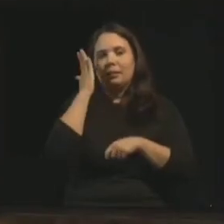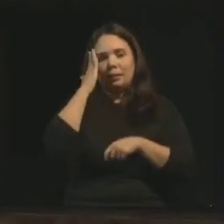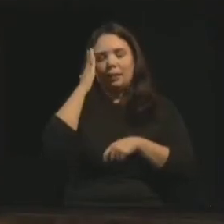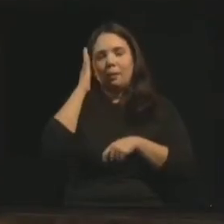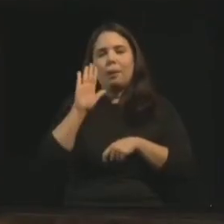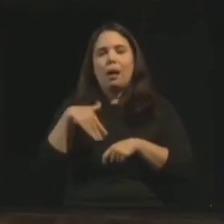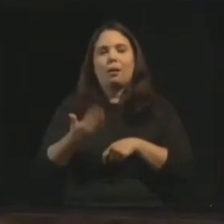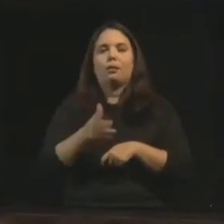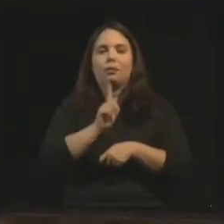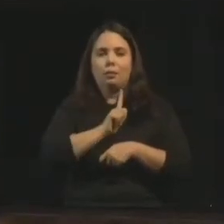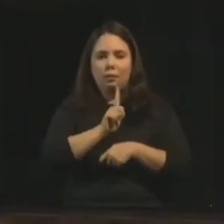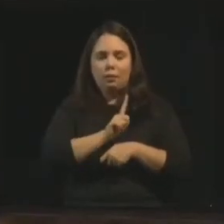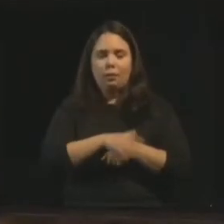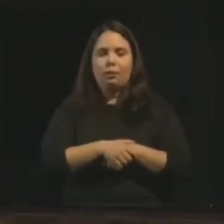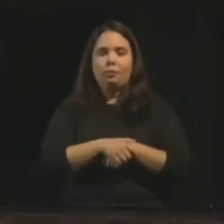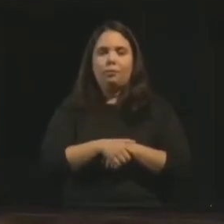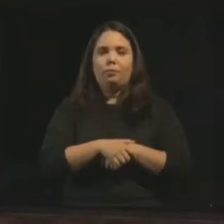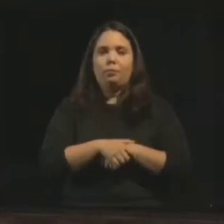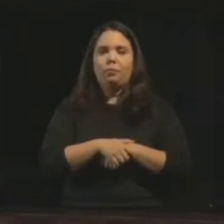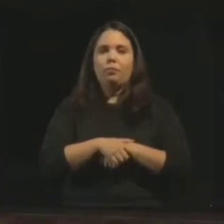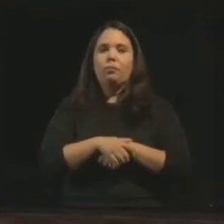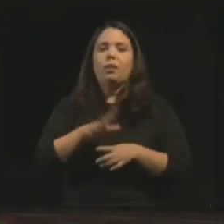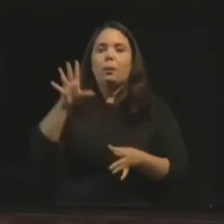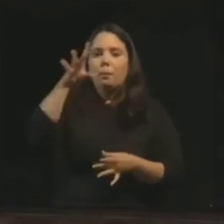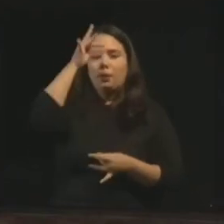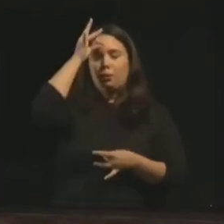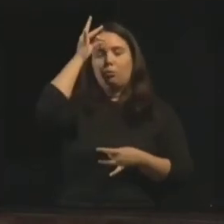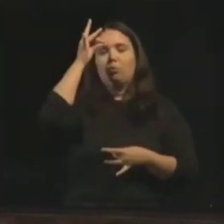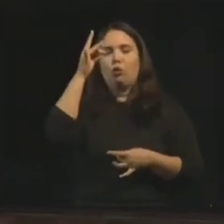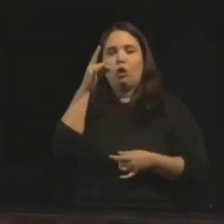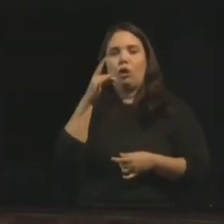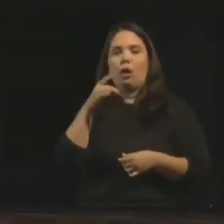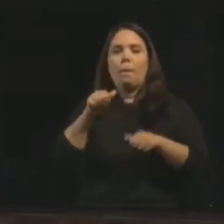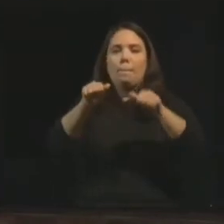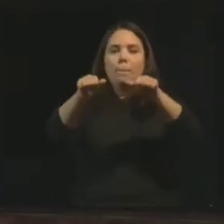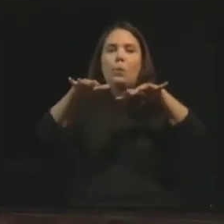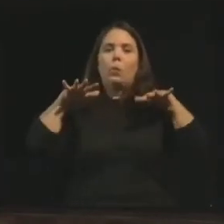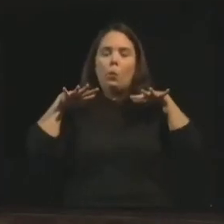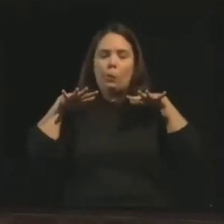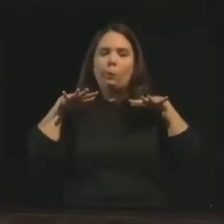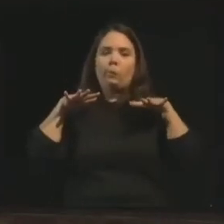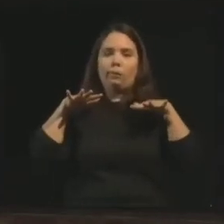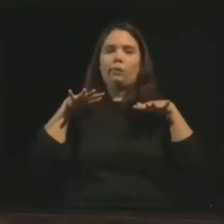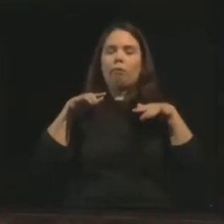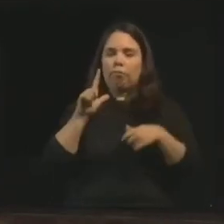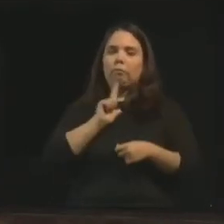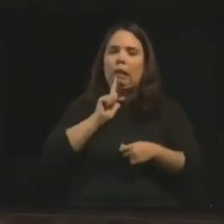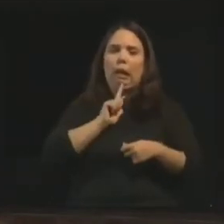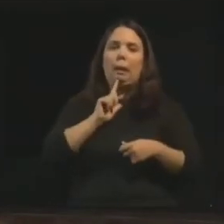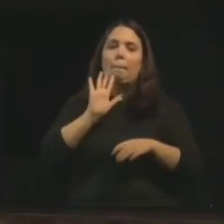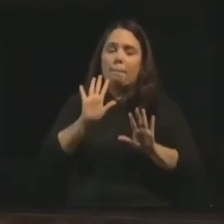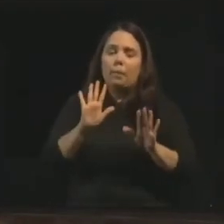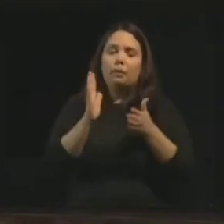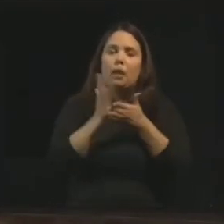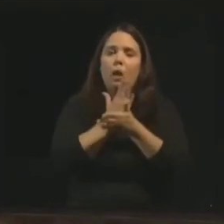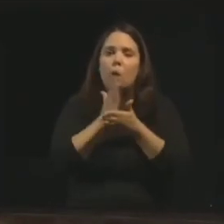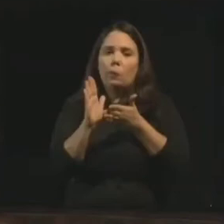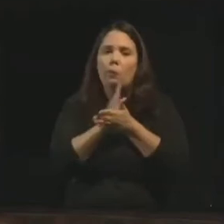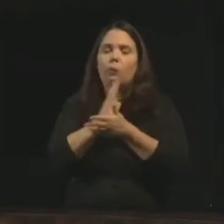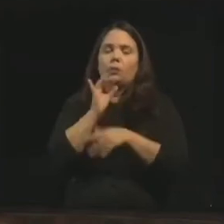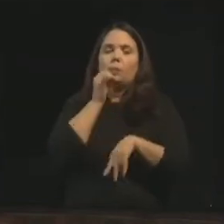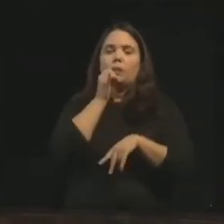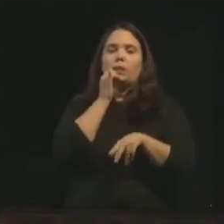A reunião mediúnica pública, há exceções. Ora, nós sabemos também que as próprias